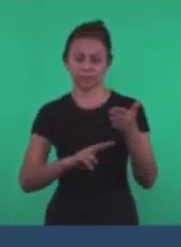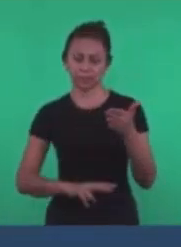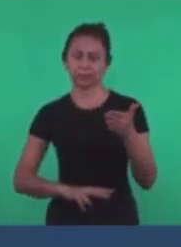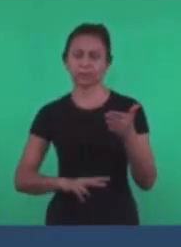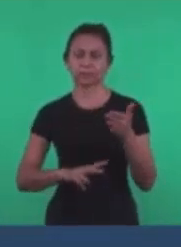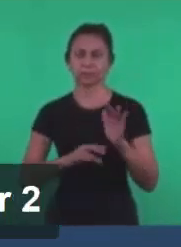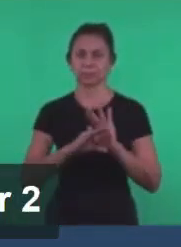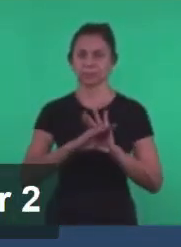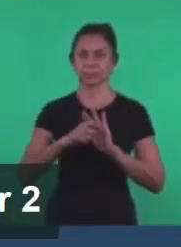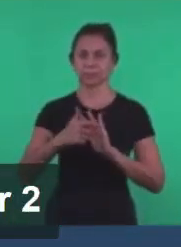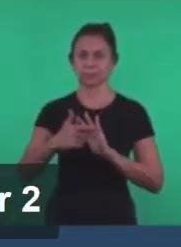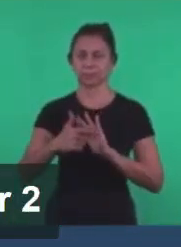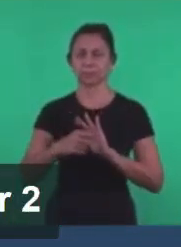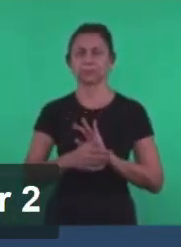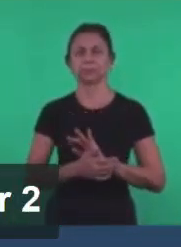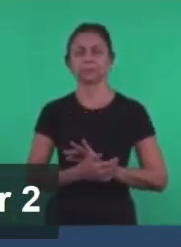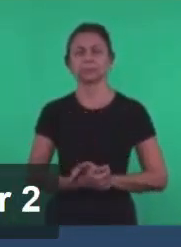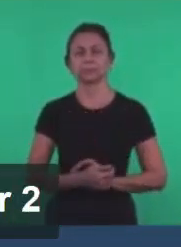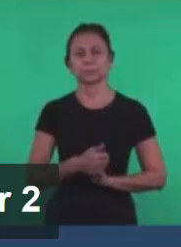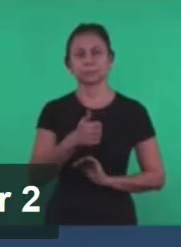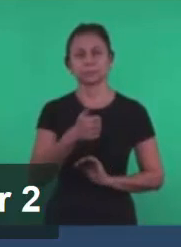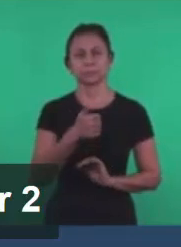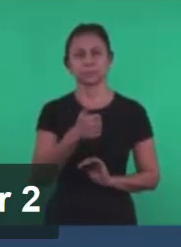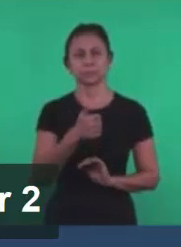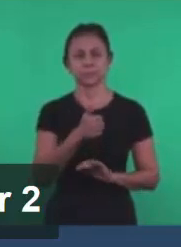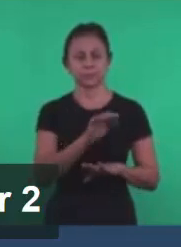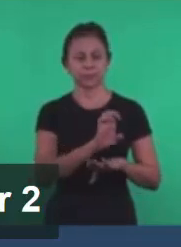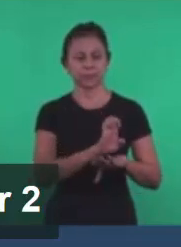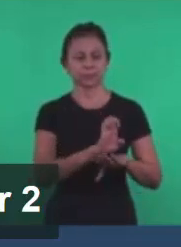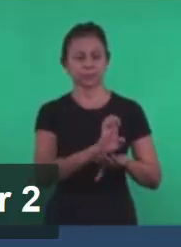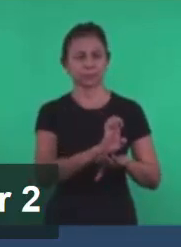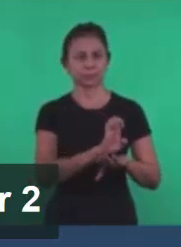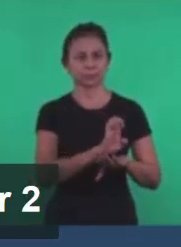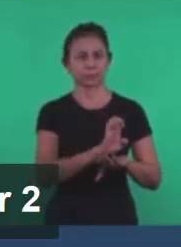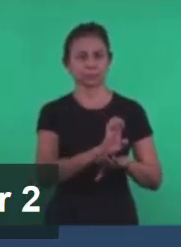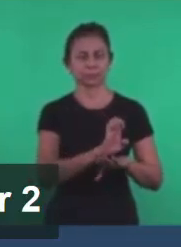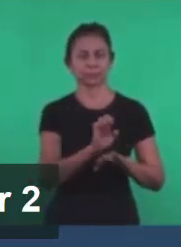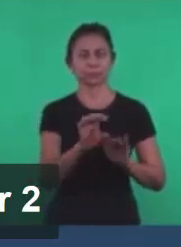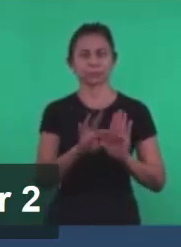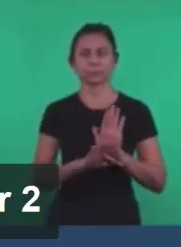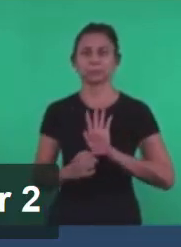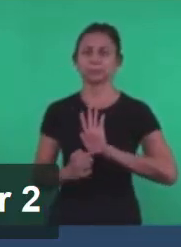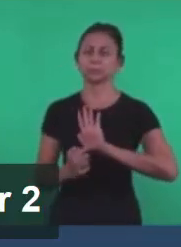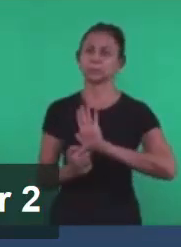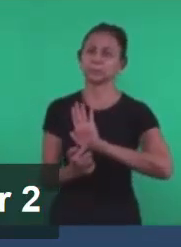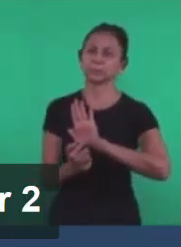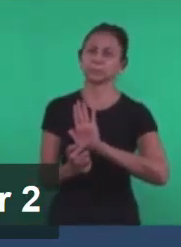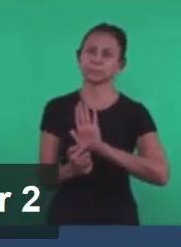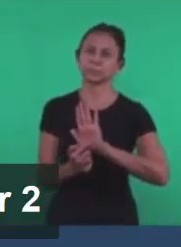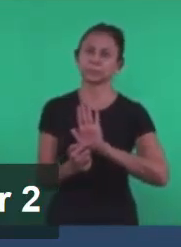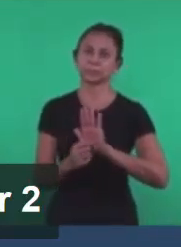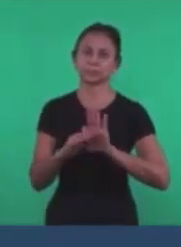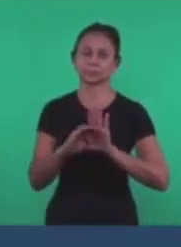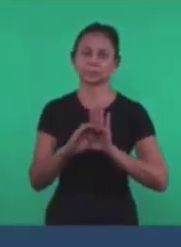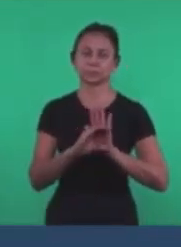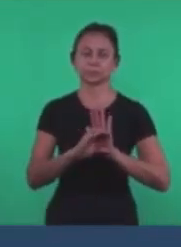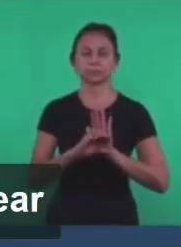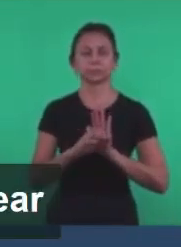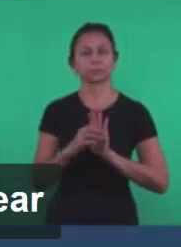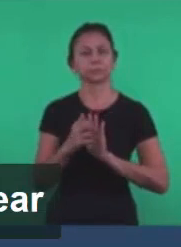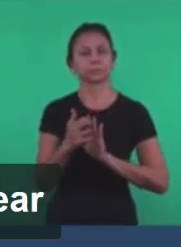2 Da primeira carta A Éfeso Quando o texto diz Aqui no capítulo 2